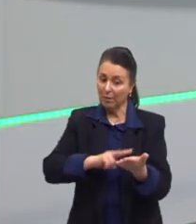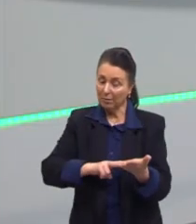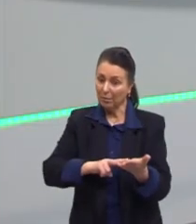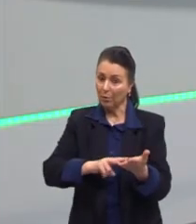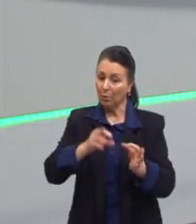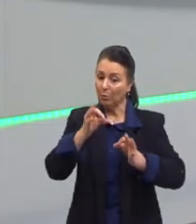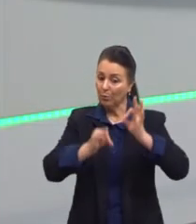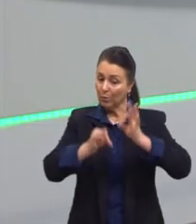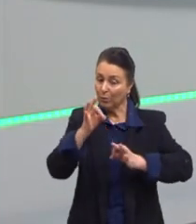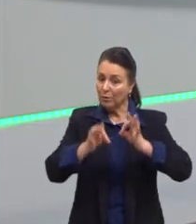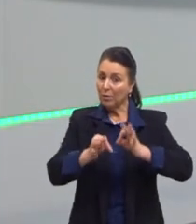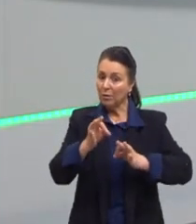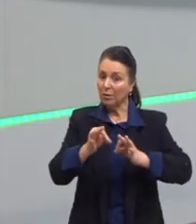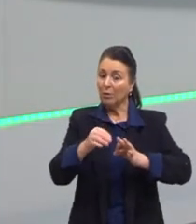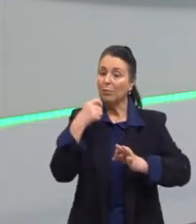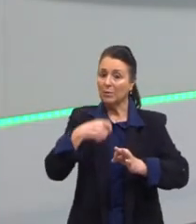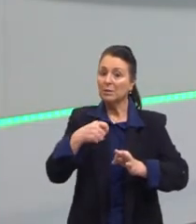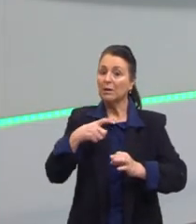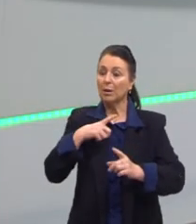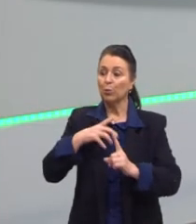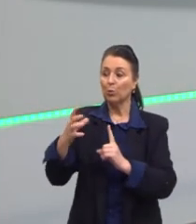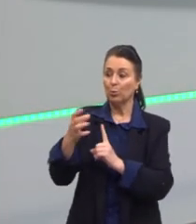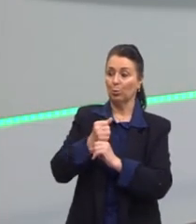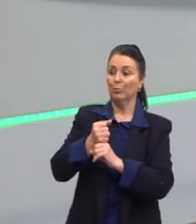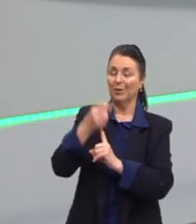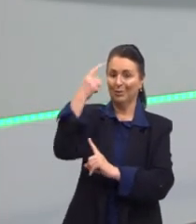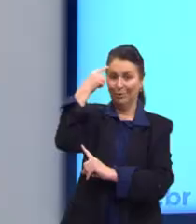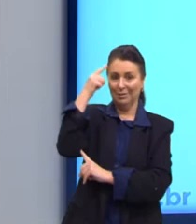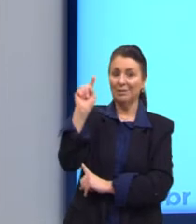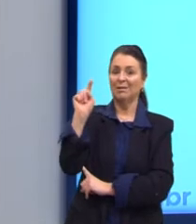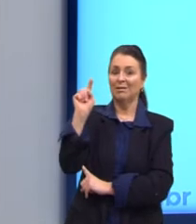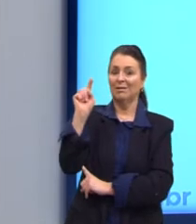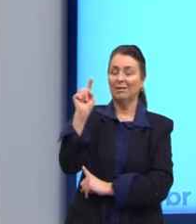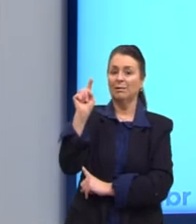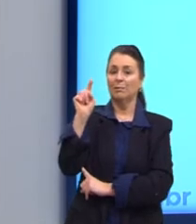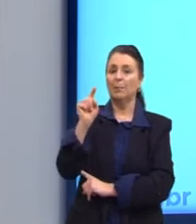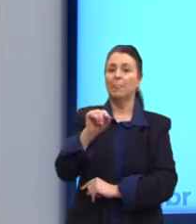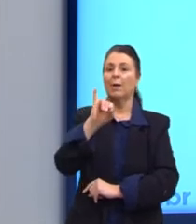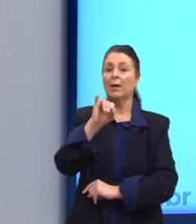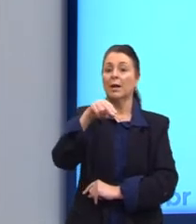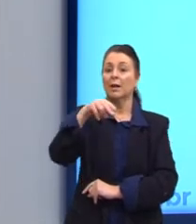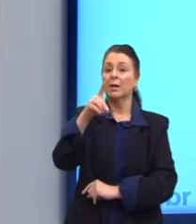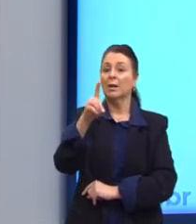de termos já de domínio. Seguindo, a indução,